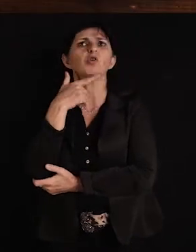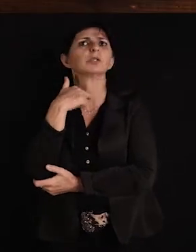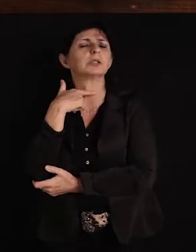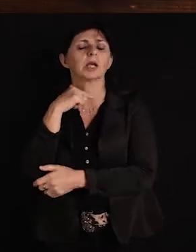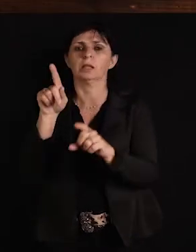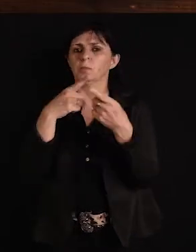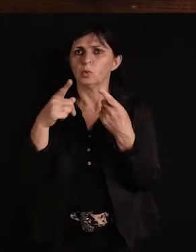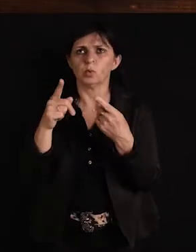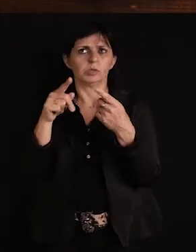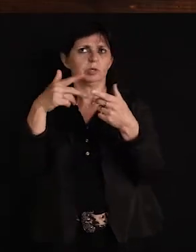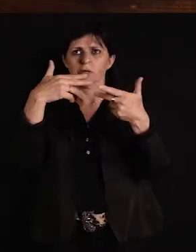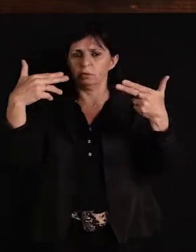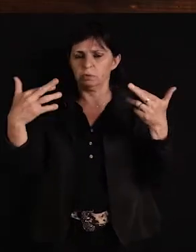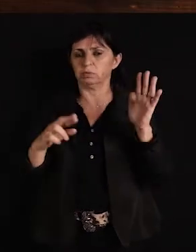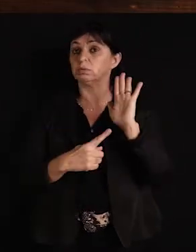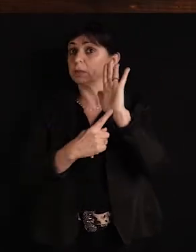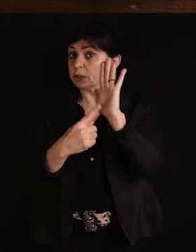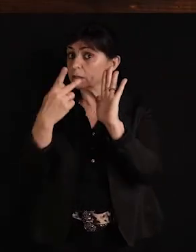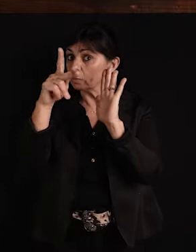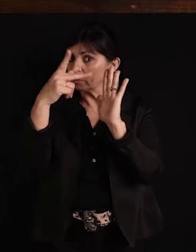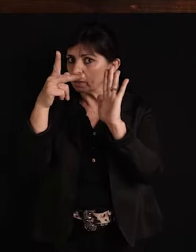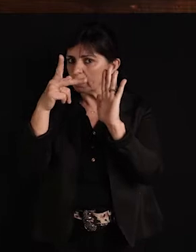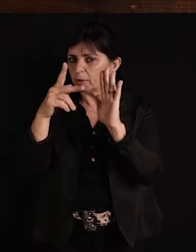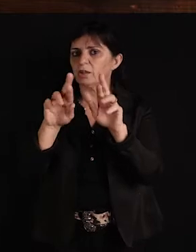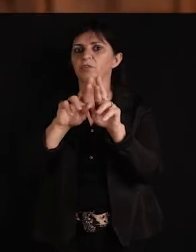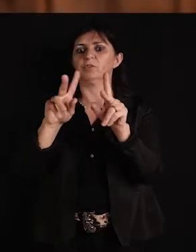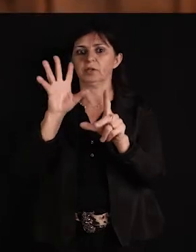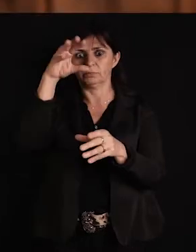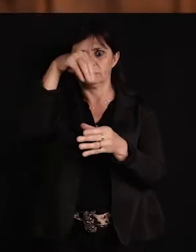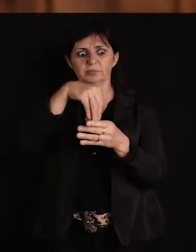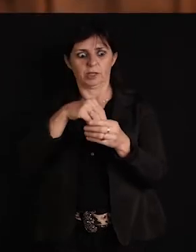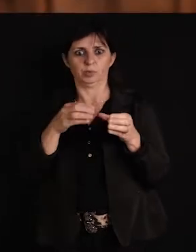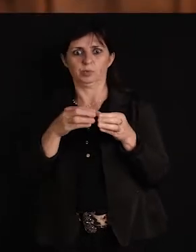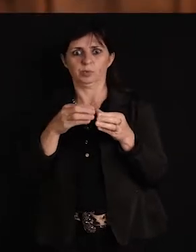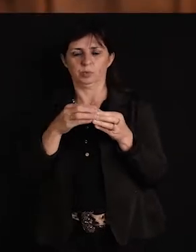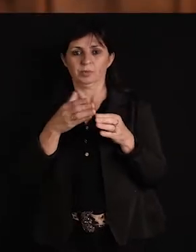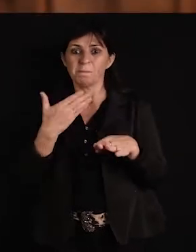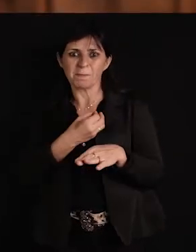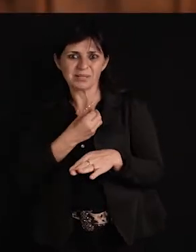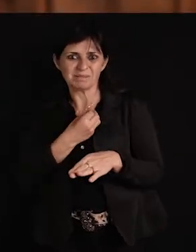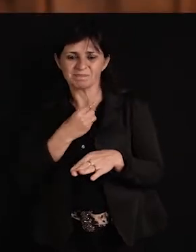demais do trabalho, outra hora é você estar ali, junto com eles. É você conviver com eles, é você ser